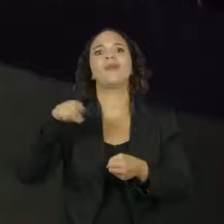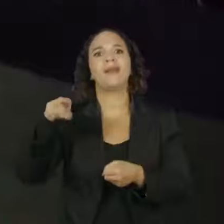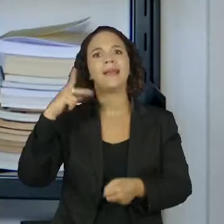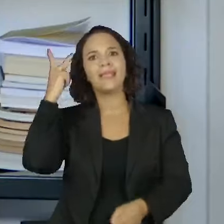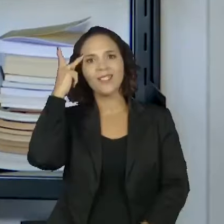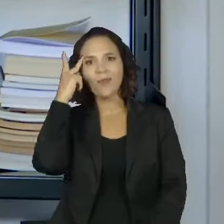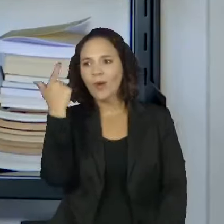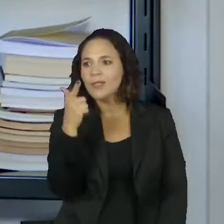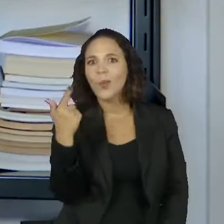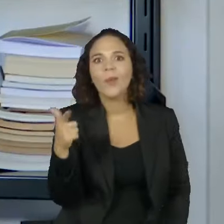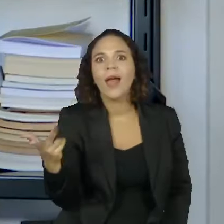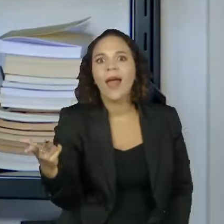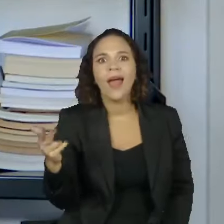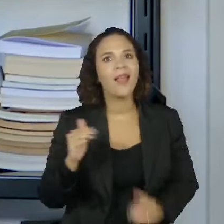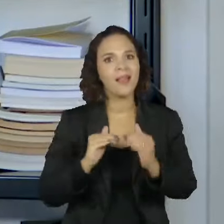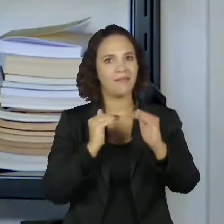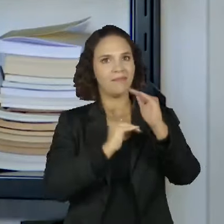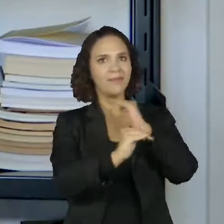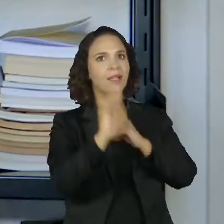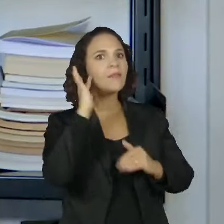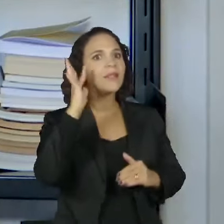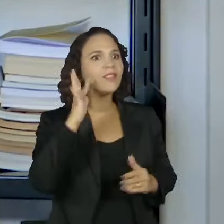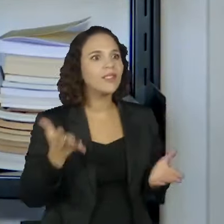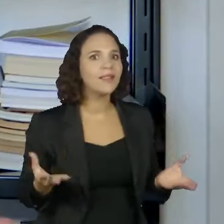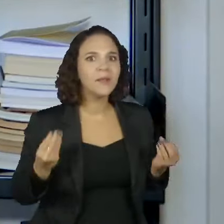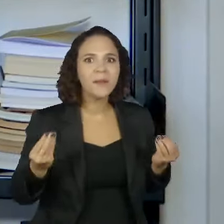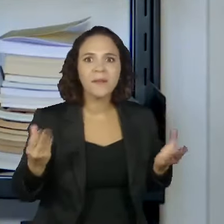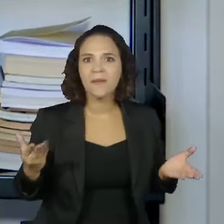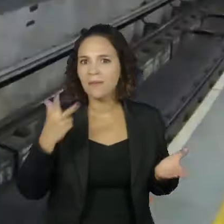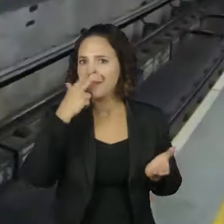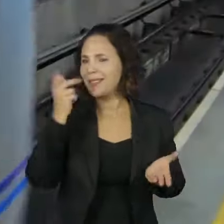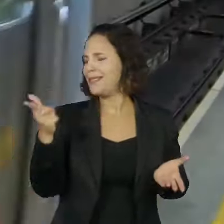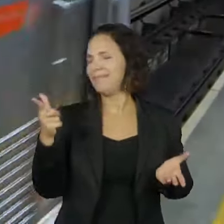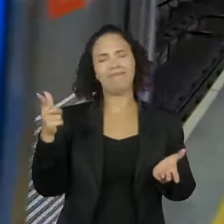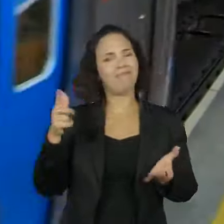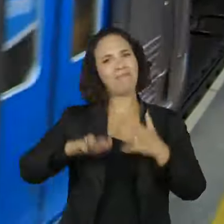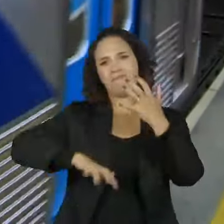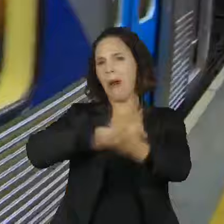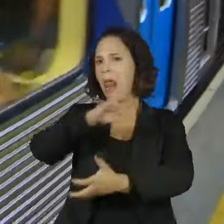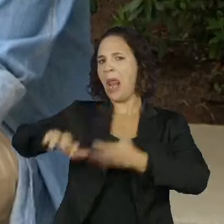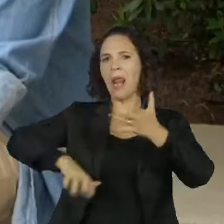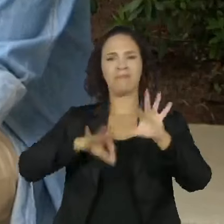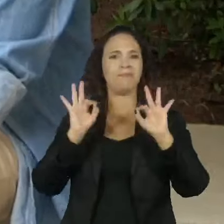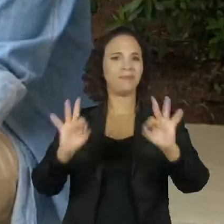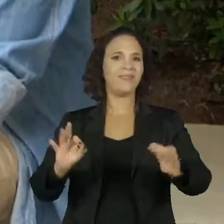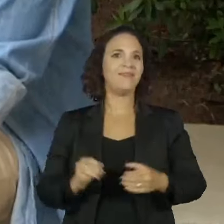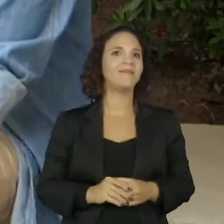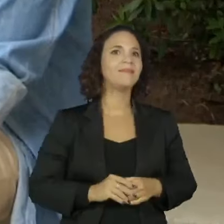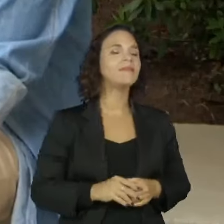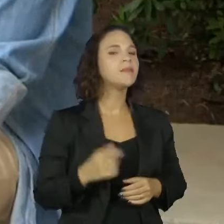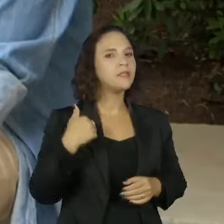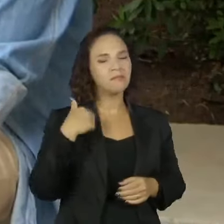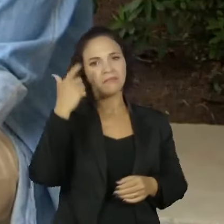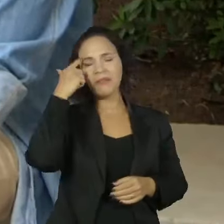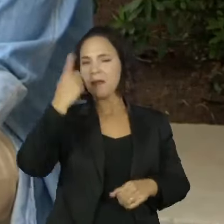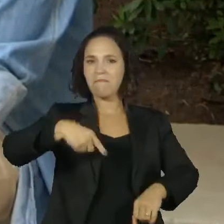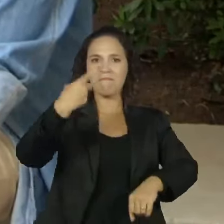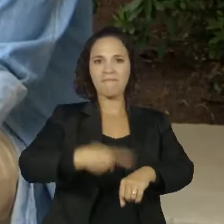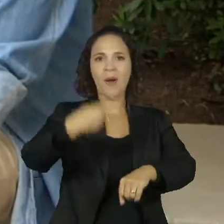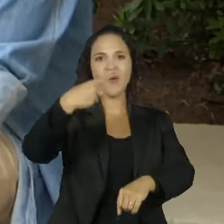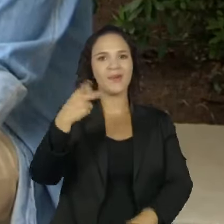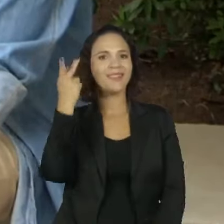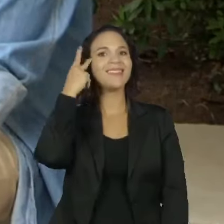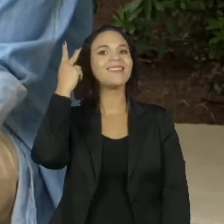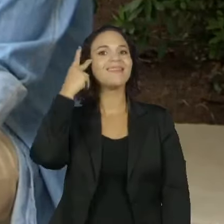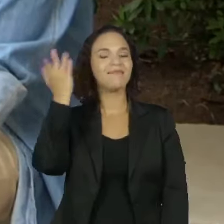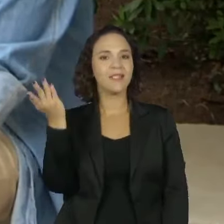ele. Como seria esta cidade se não tivesse metrô? Acho que seria um caos total. Eu acho que foi um acontecimento em São Paulo, assim.